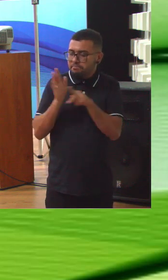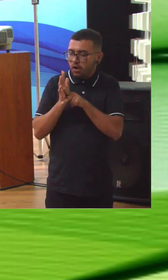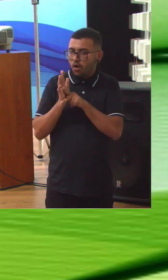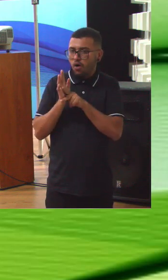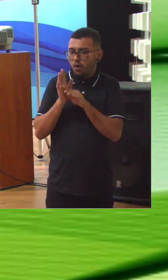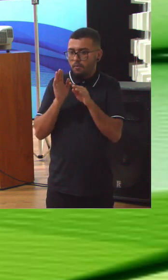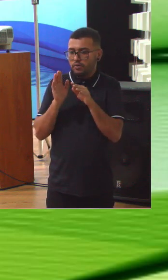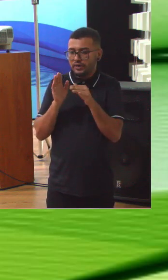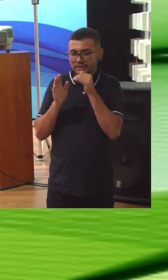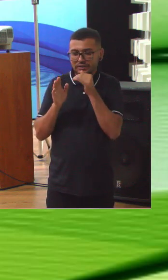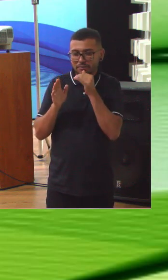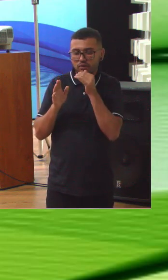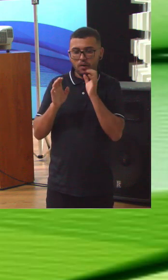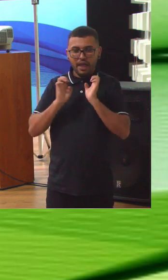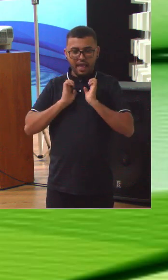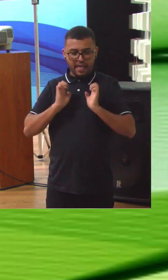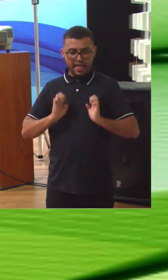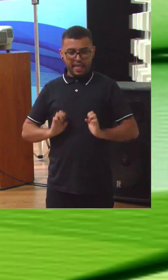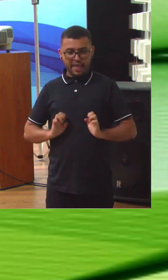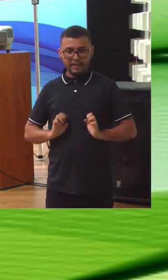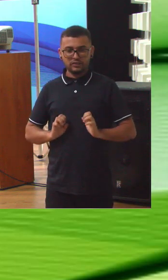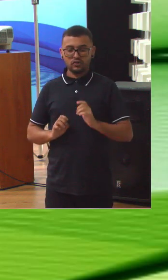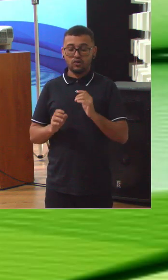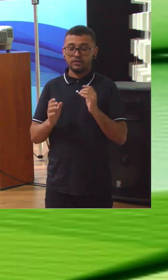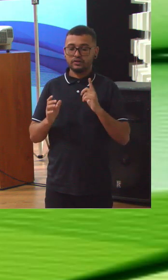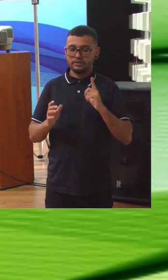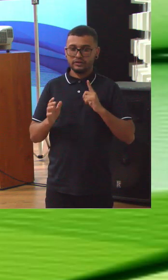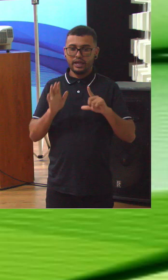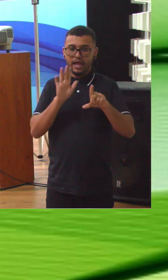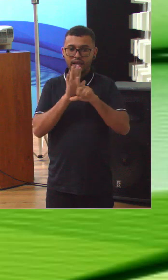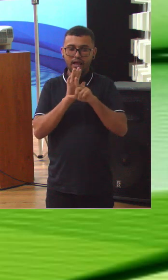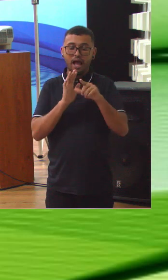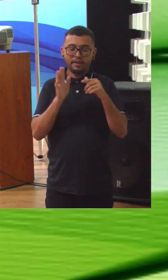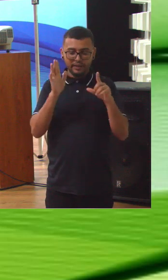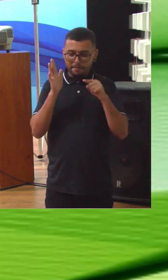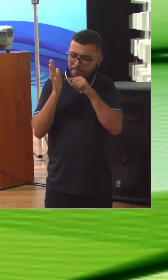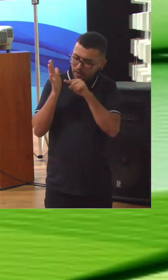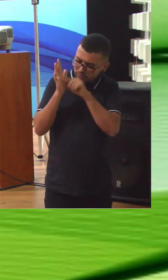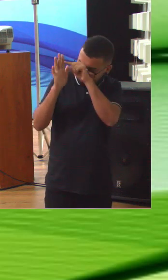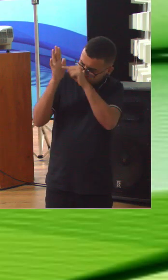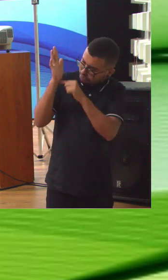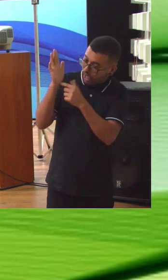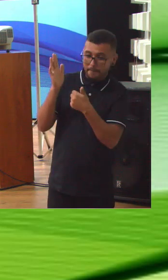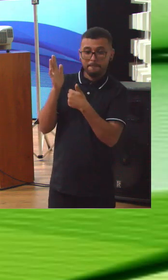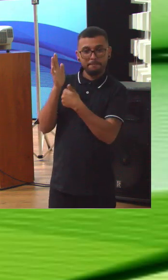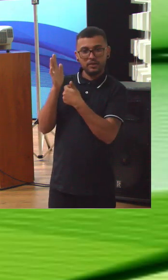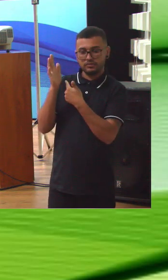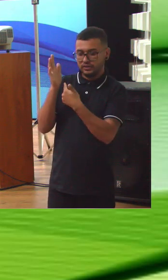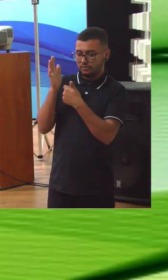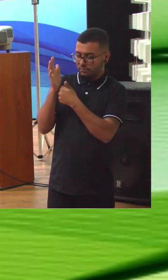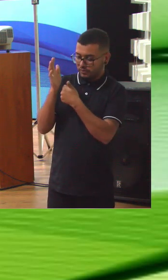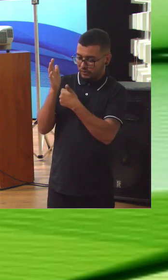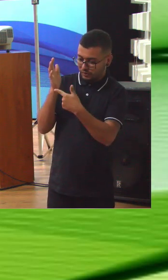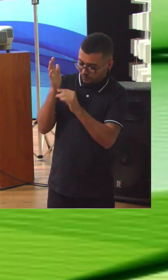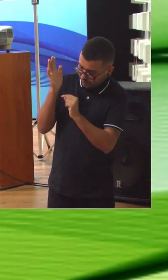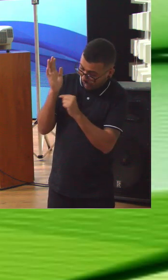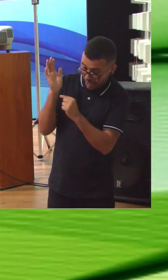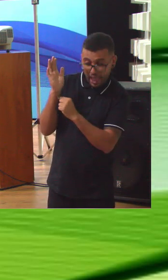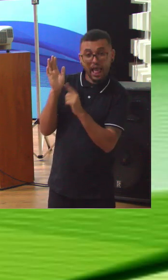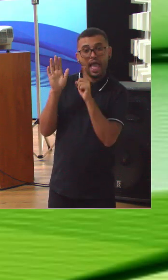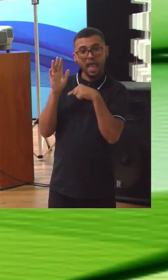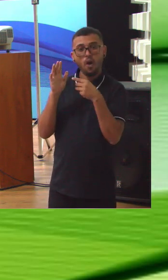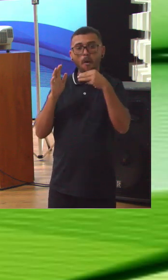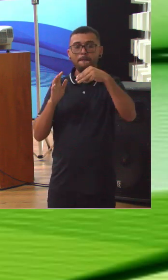promover a integridade que é a questão 1.120 do nosso questionário o MEC não mudou